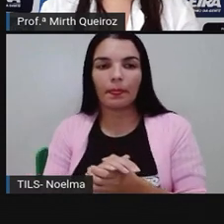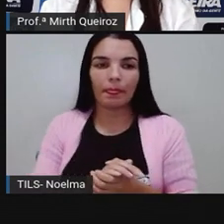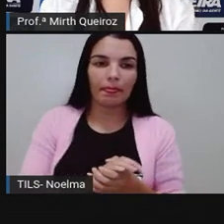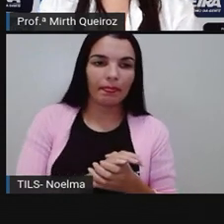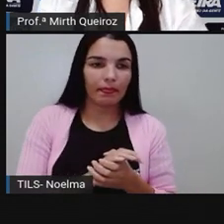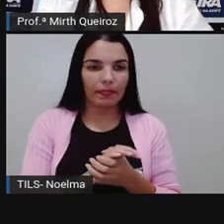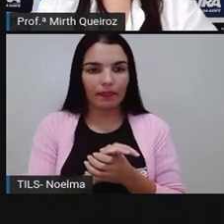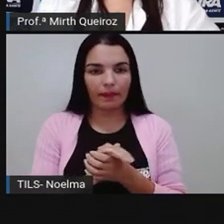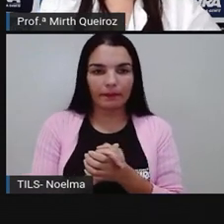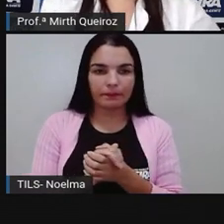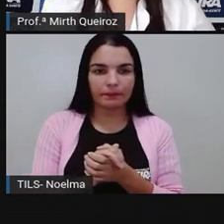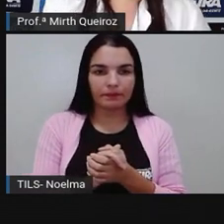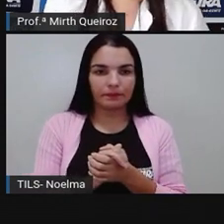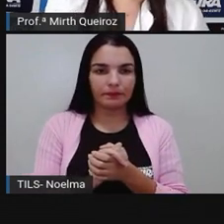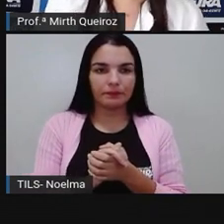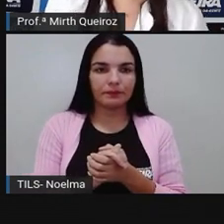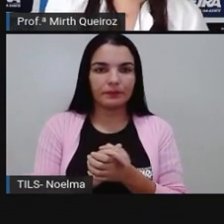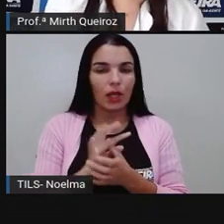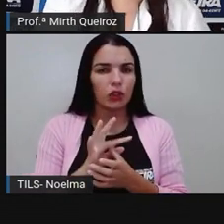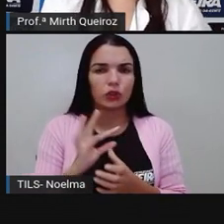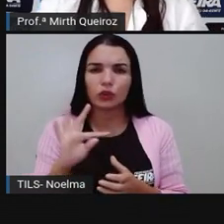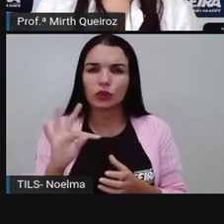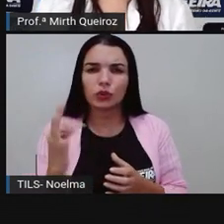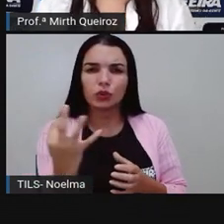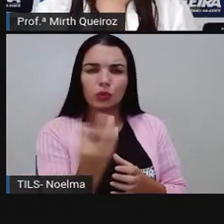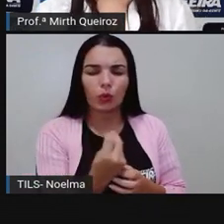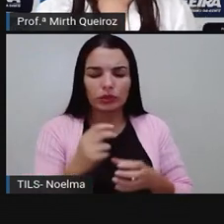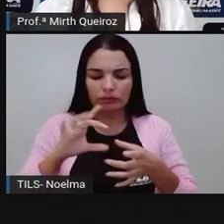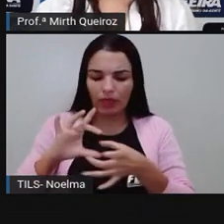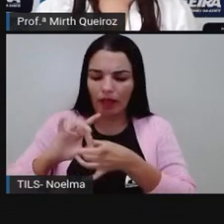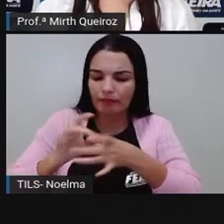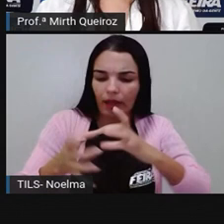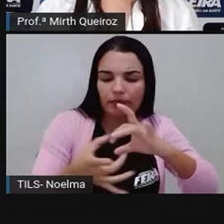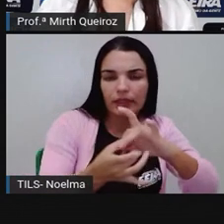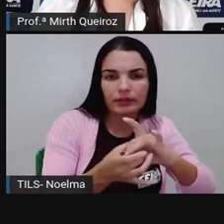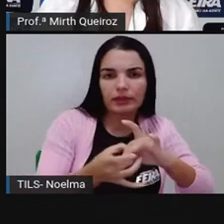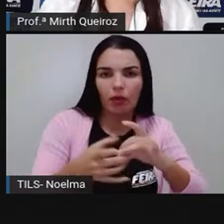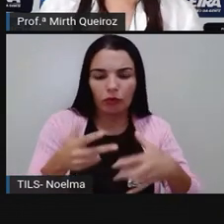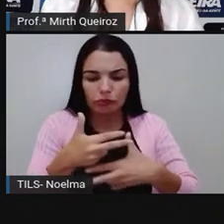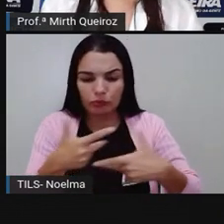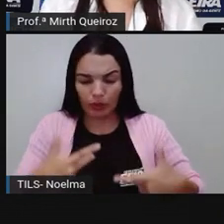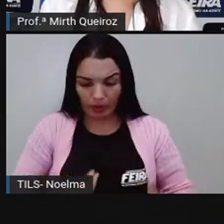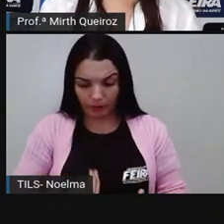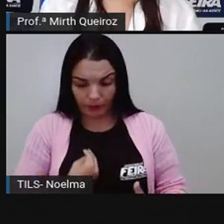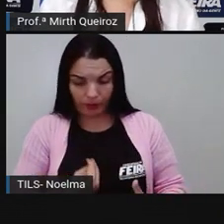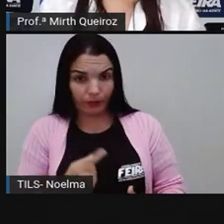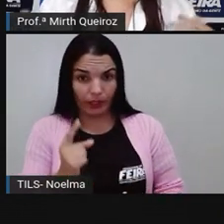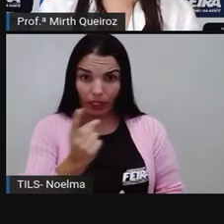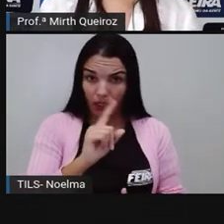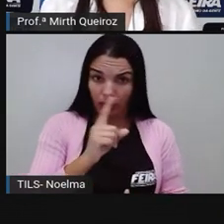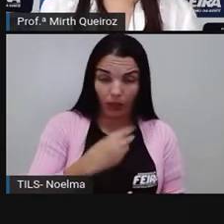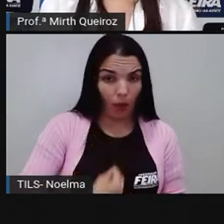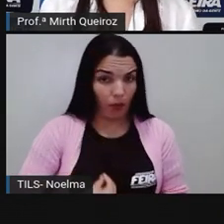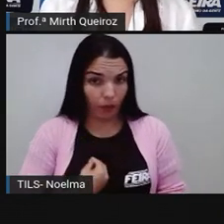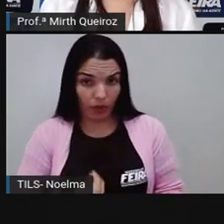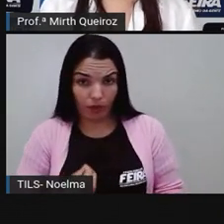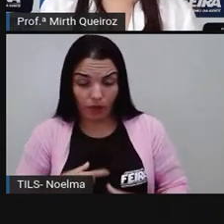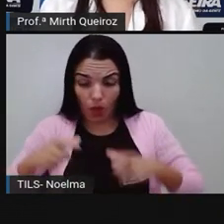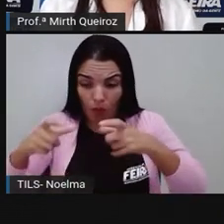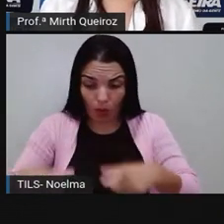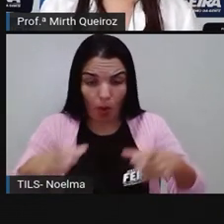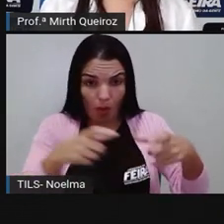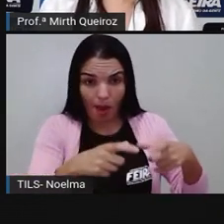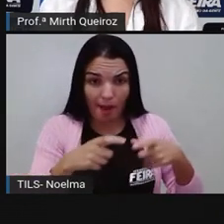no caso dos seres vivos e não vivos, e o meio entre si, que é o local onde eles estão